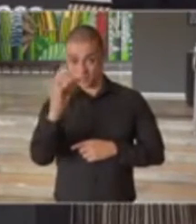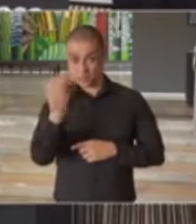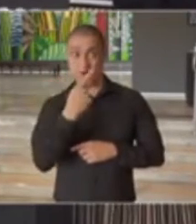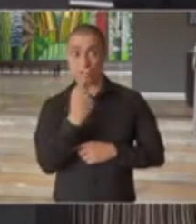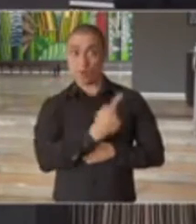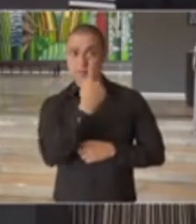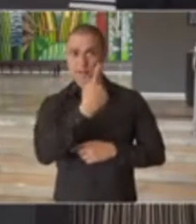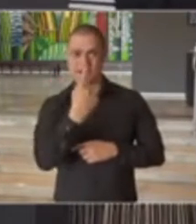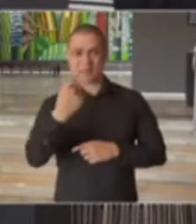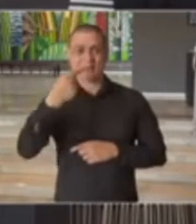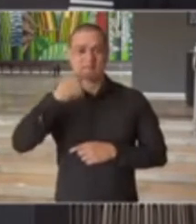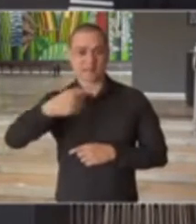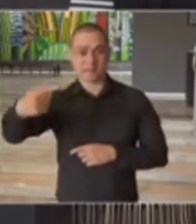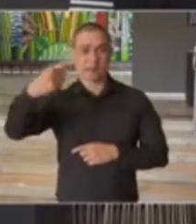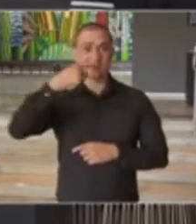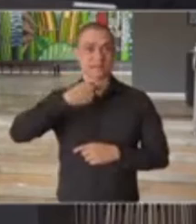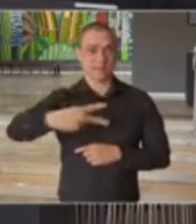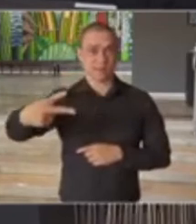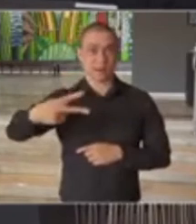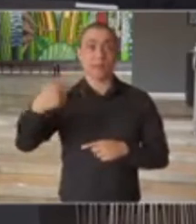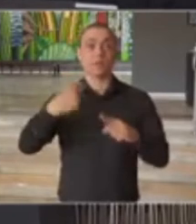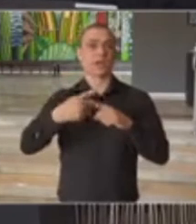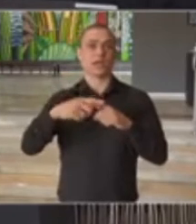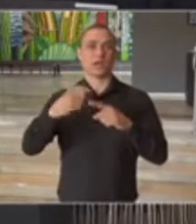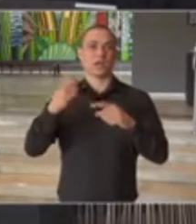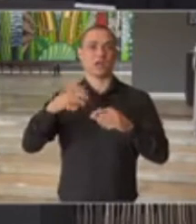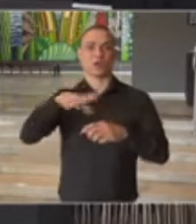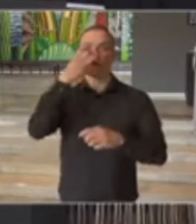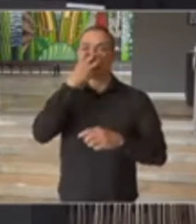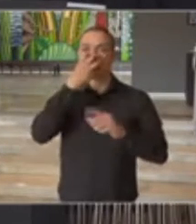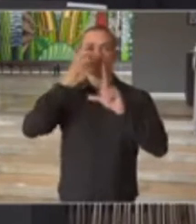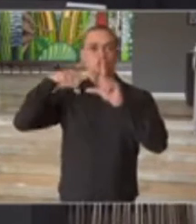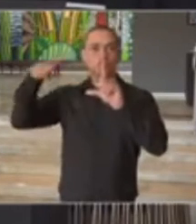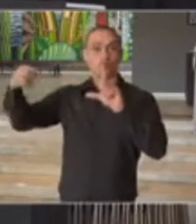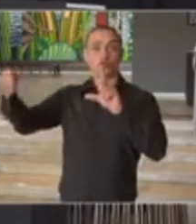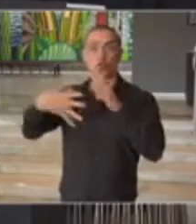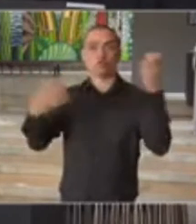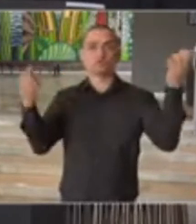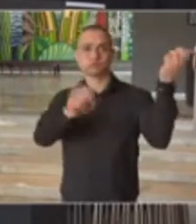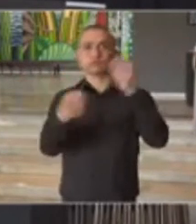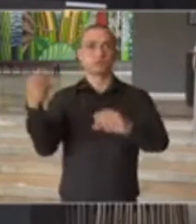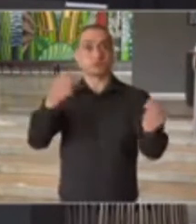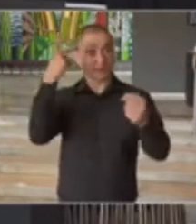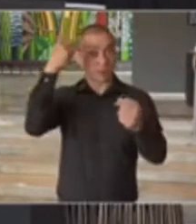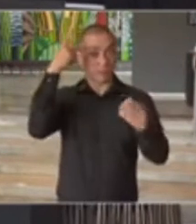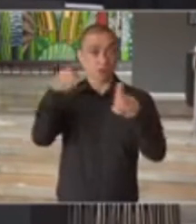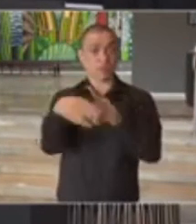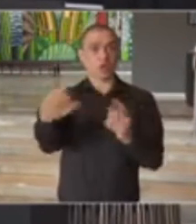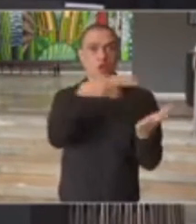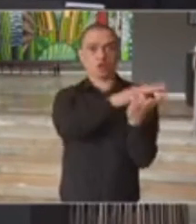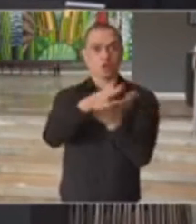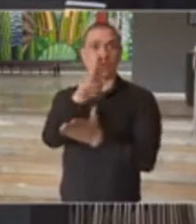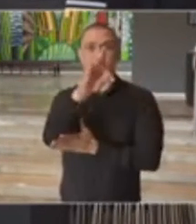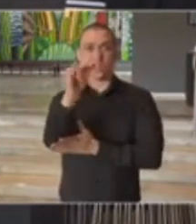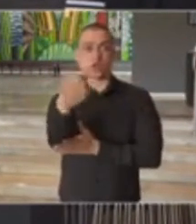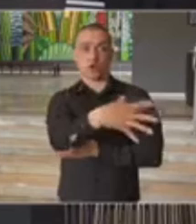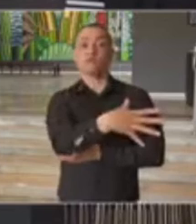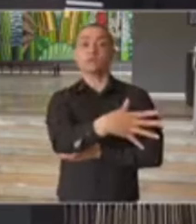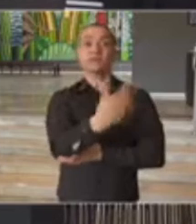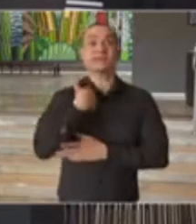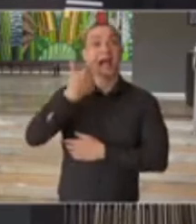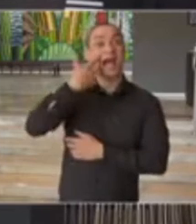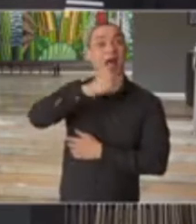primeiras duas semanas, devido ao alto número de respiradores chegando no Estado e a formação de novos dentes de UTI, teremos